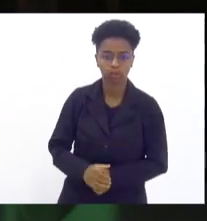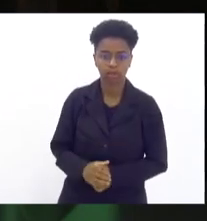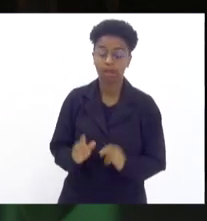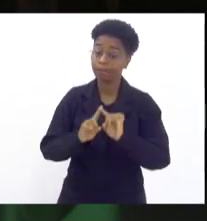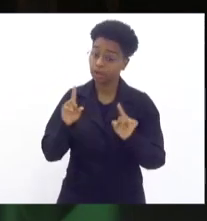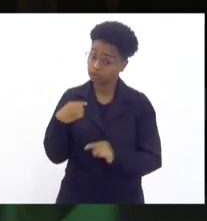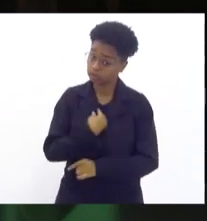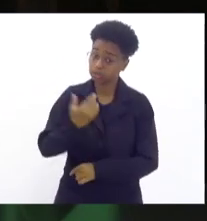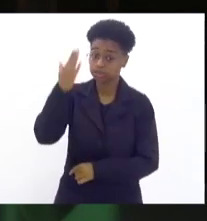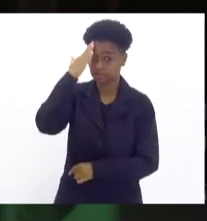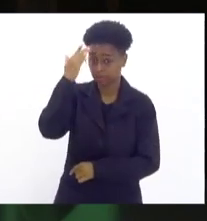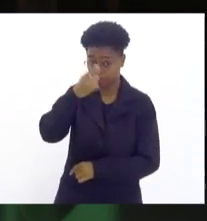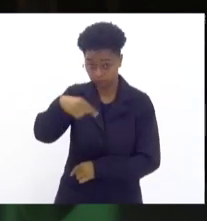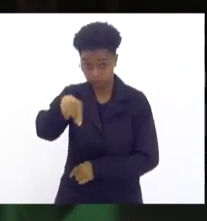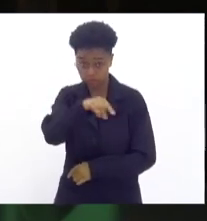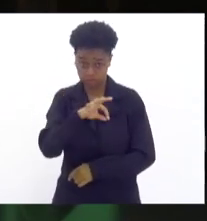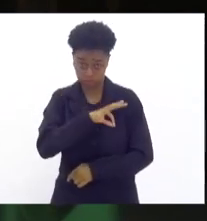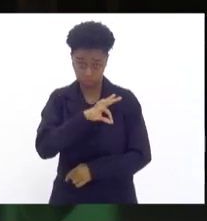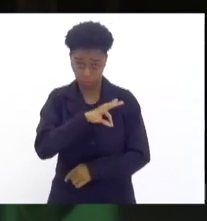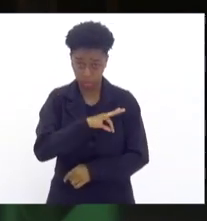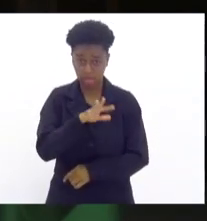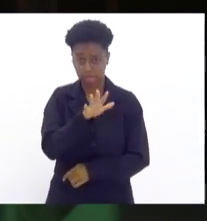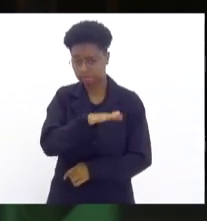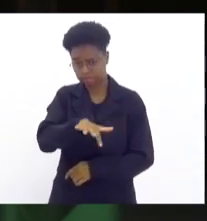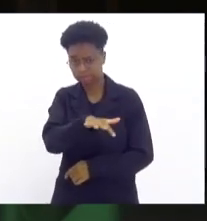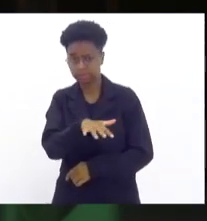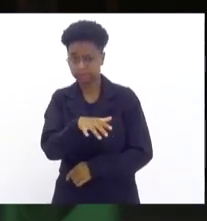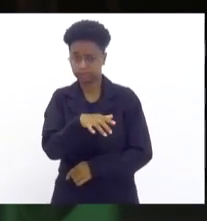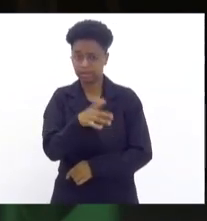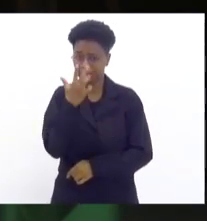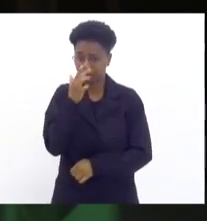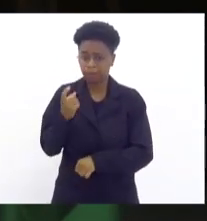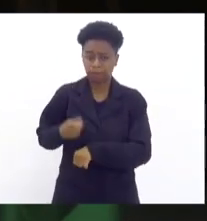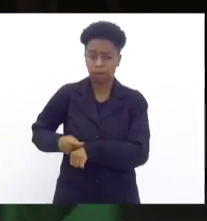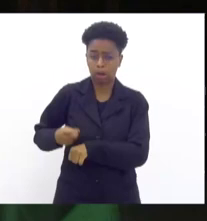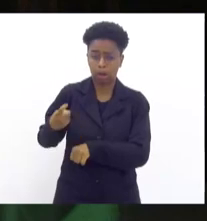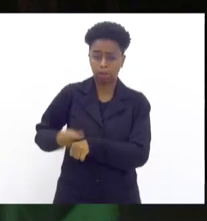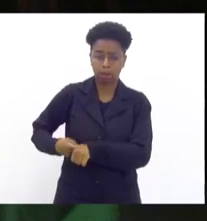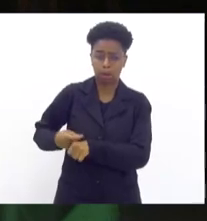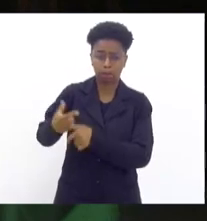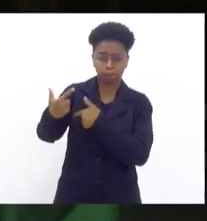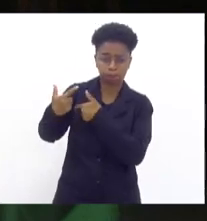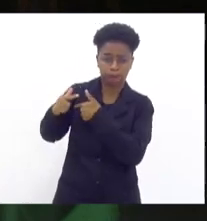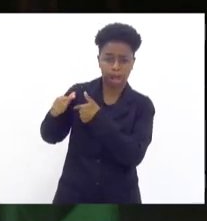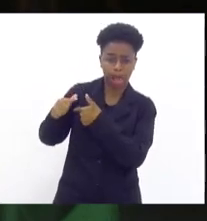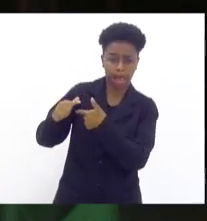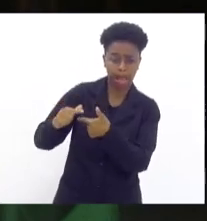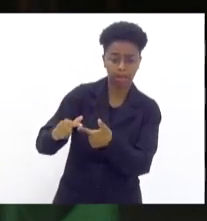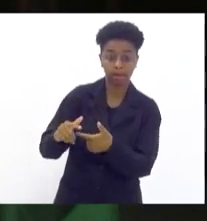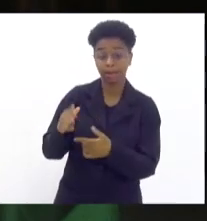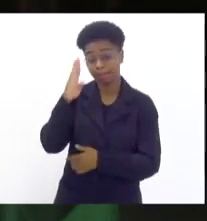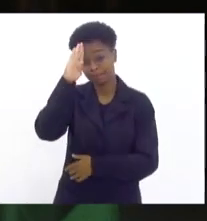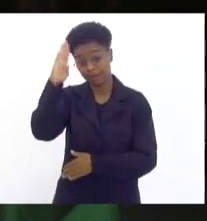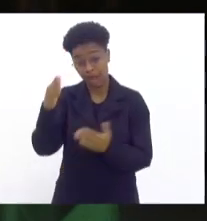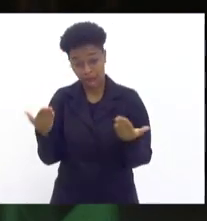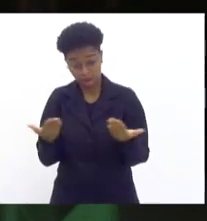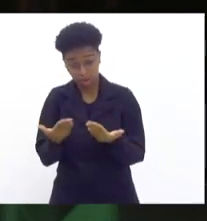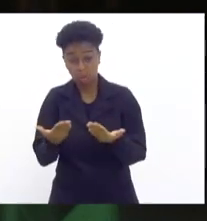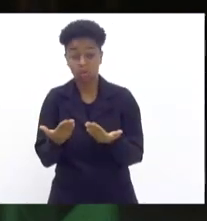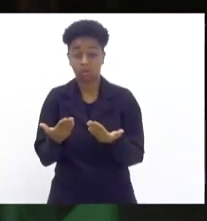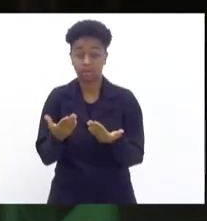que vocês, das forças de segurança, estão engessados, estão engessados, principalmente agora que nós temos